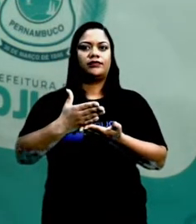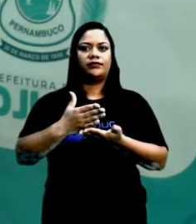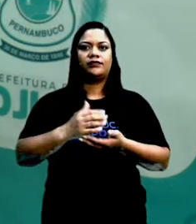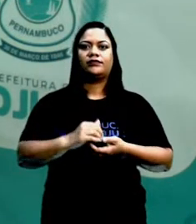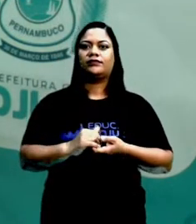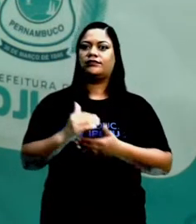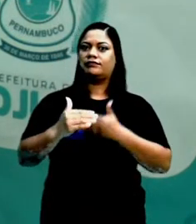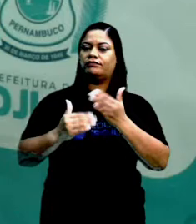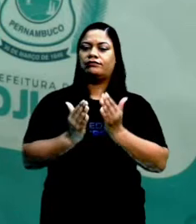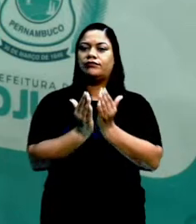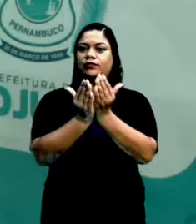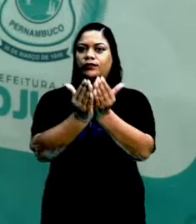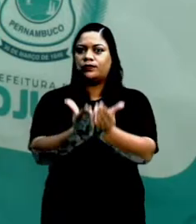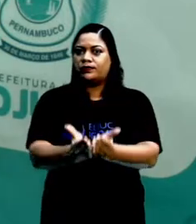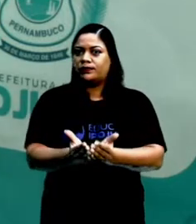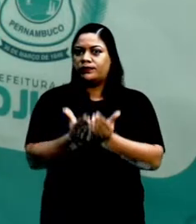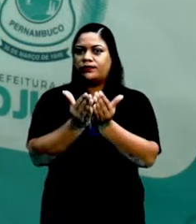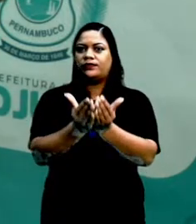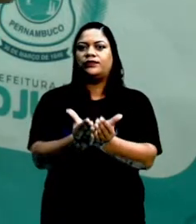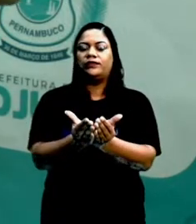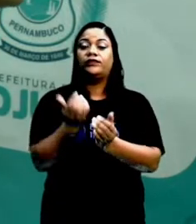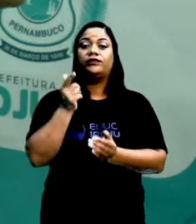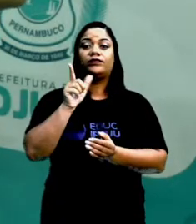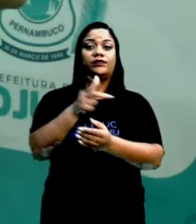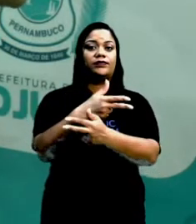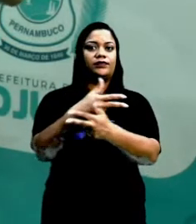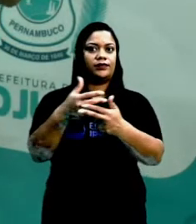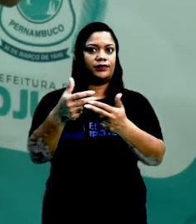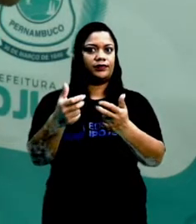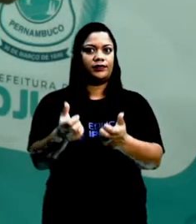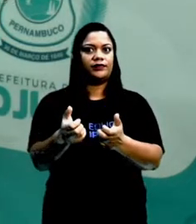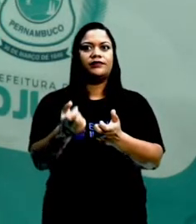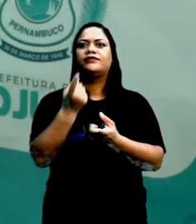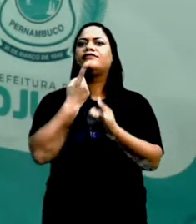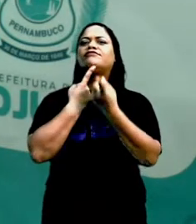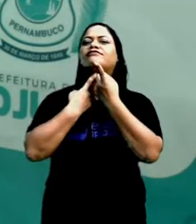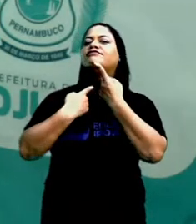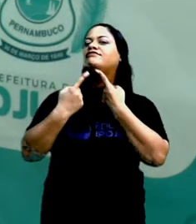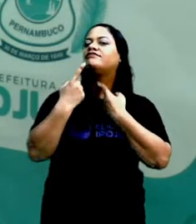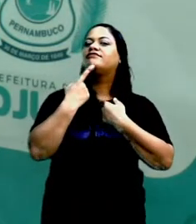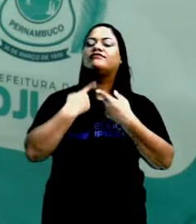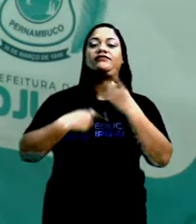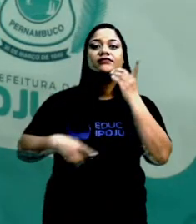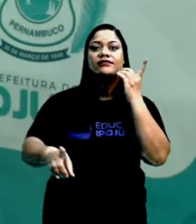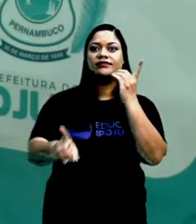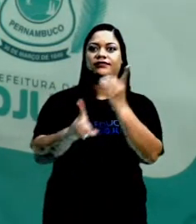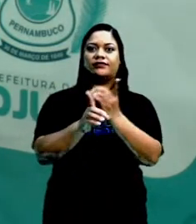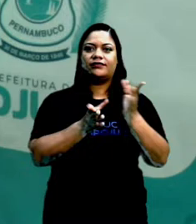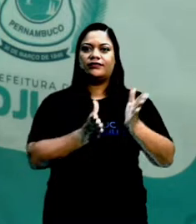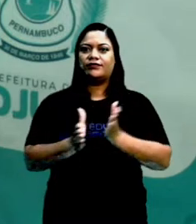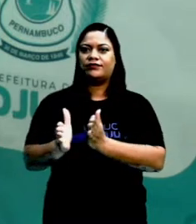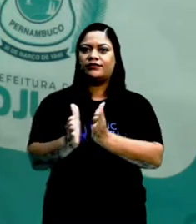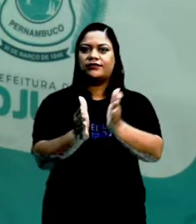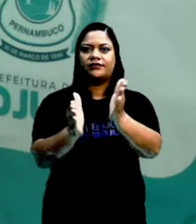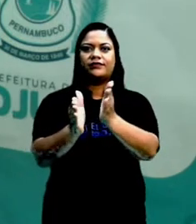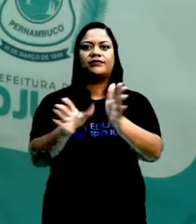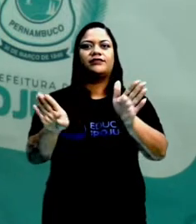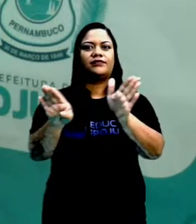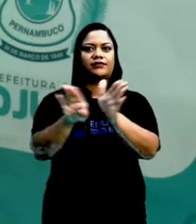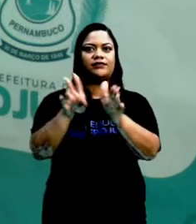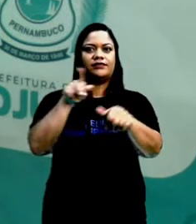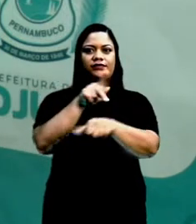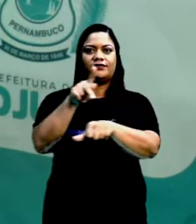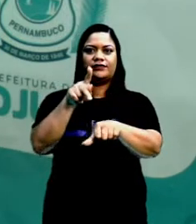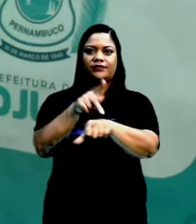grande navegação. Outra coisa era o desejo de encontrar um caminho para as Índias.